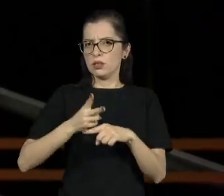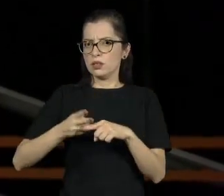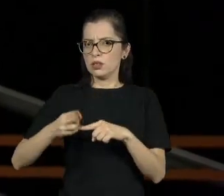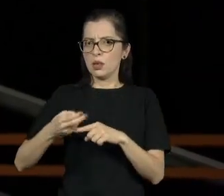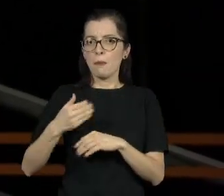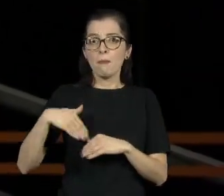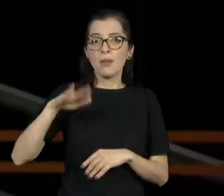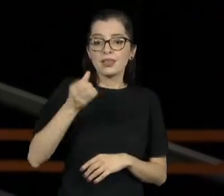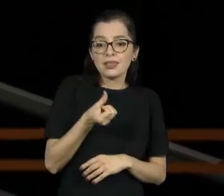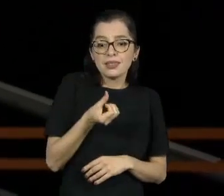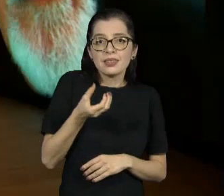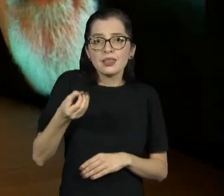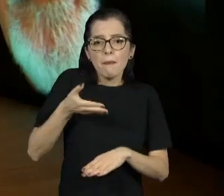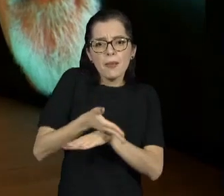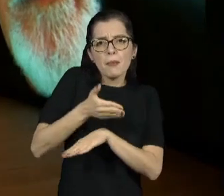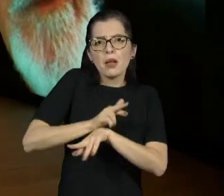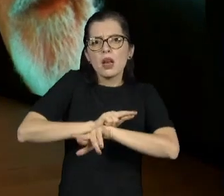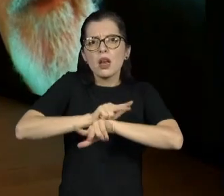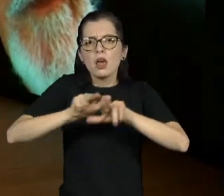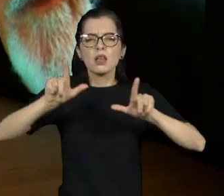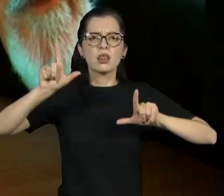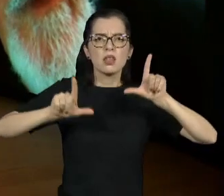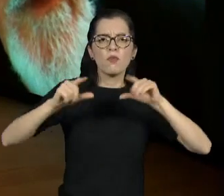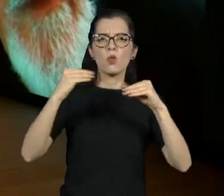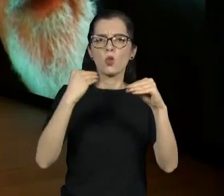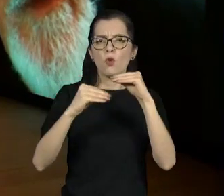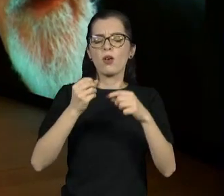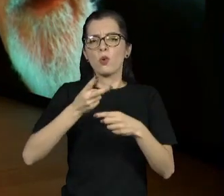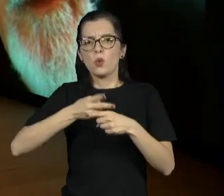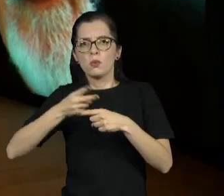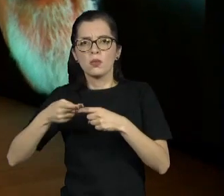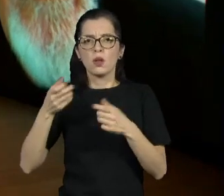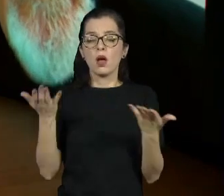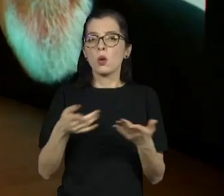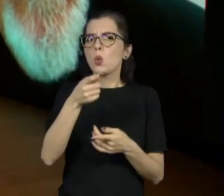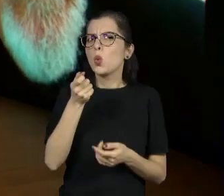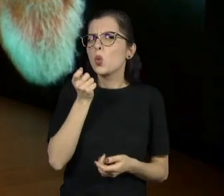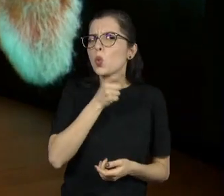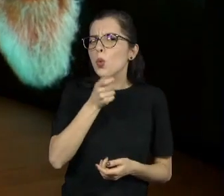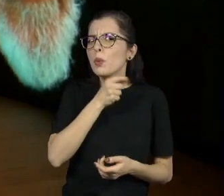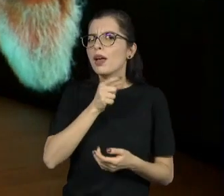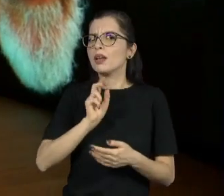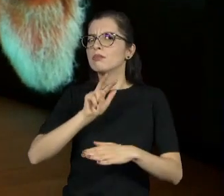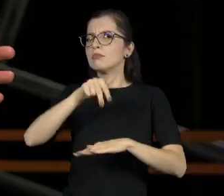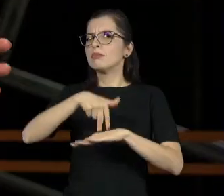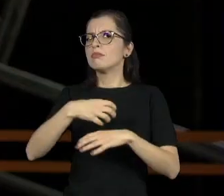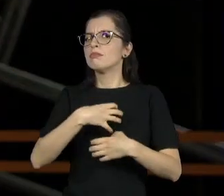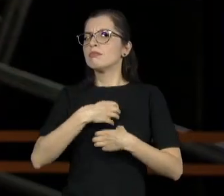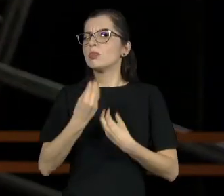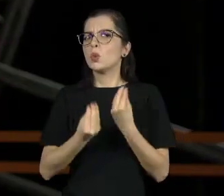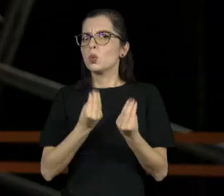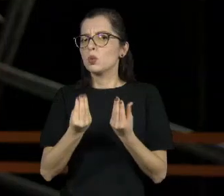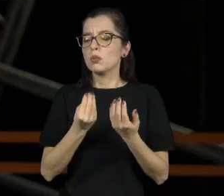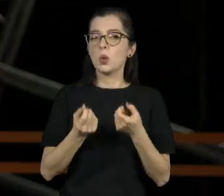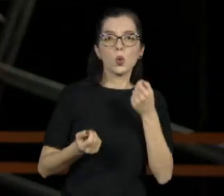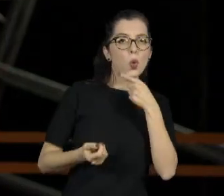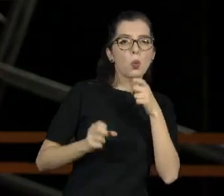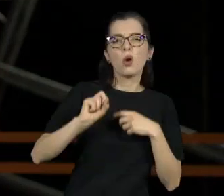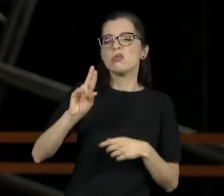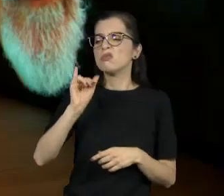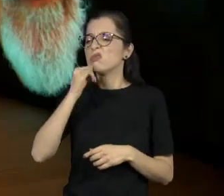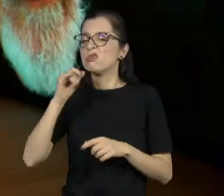especiais, programas de humor. Agora, você se sente mais Ney La Torraca fazendo comédia ou fazendo drama?